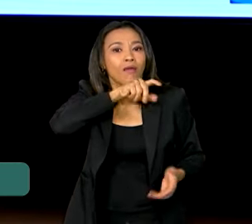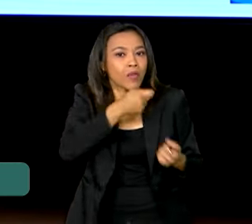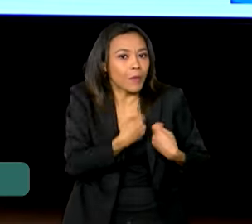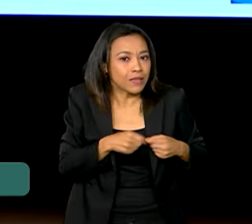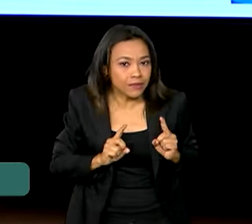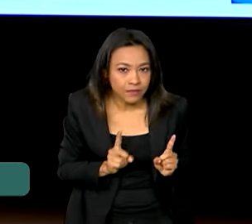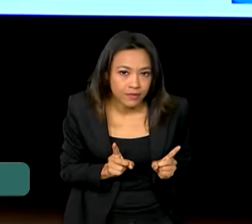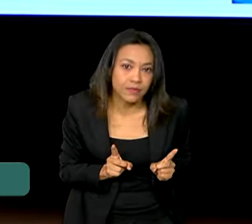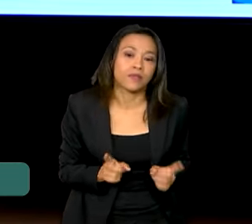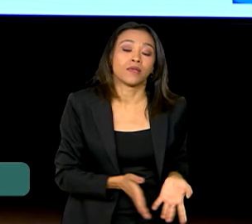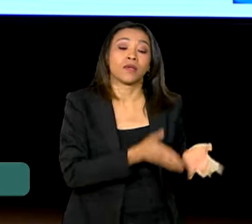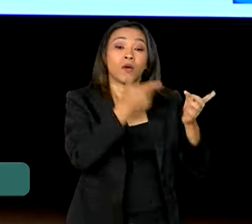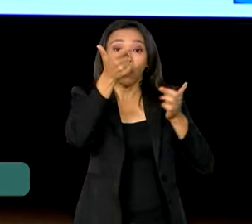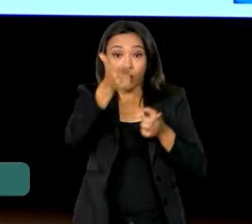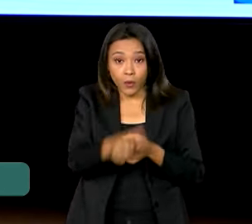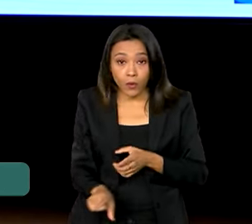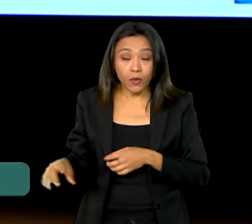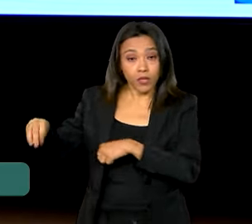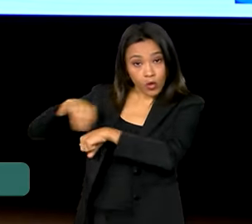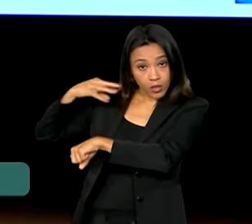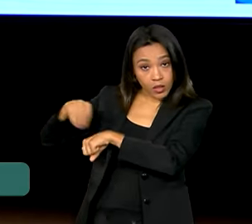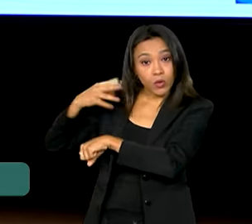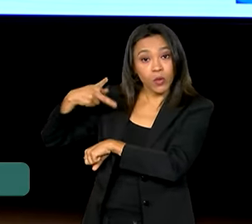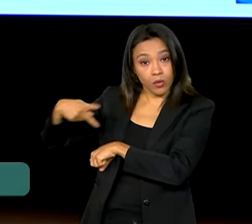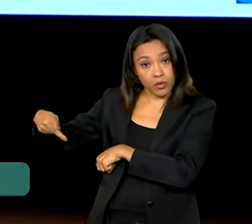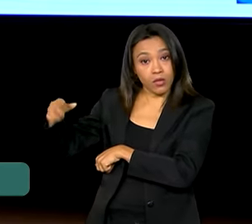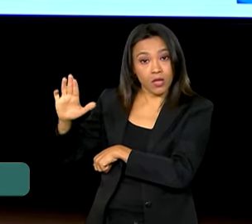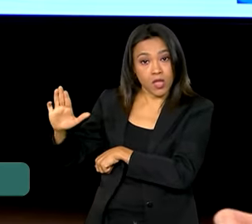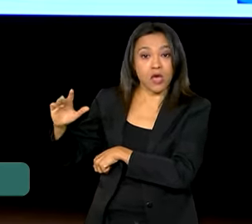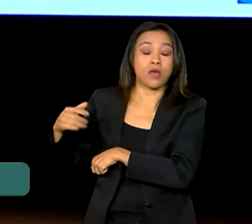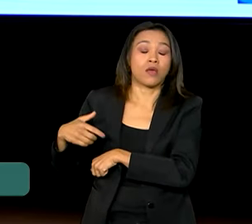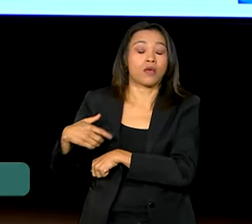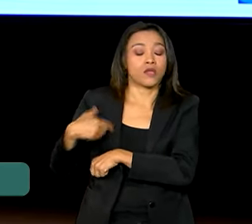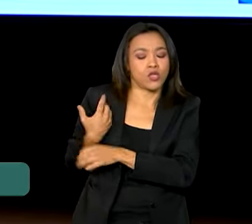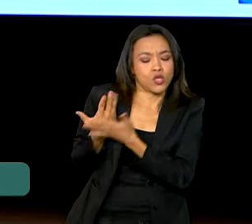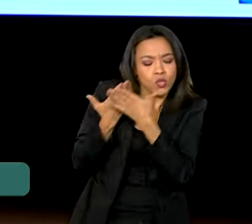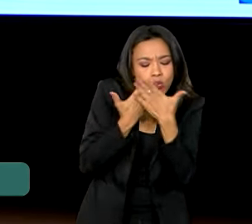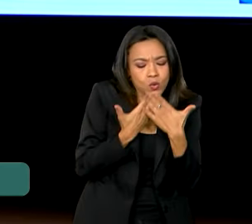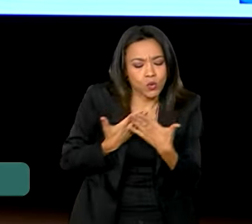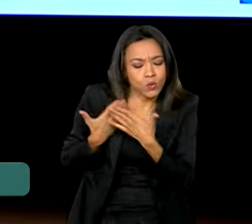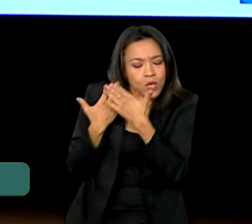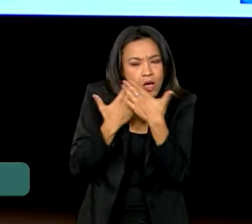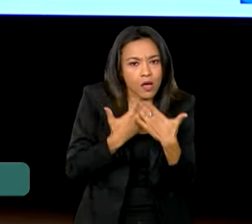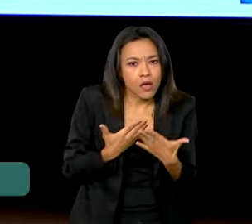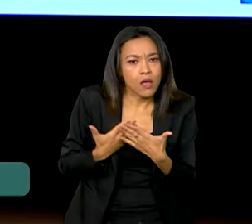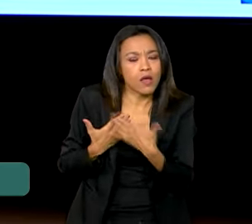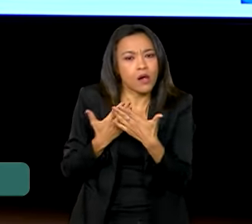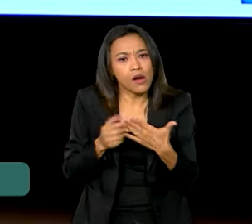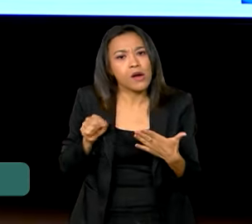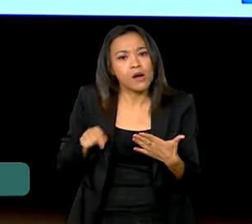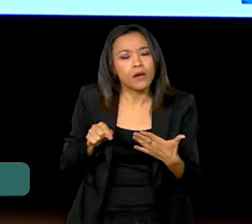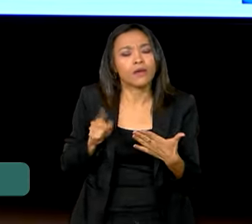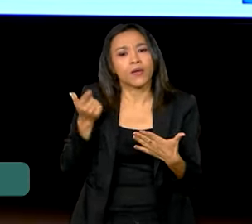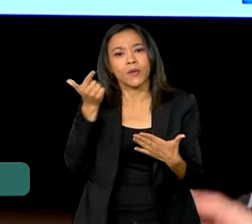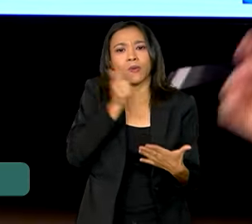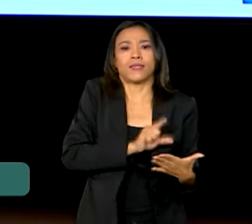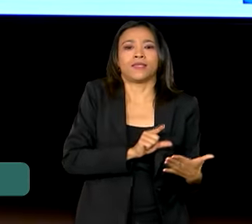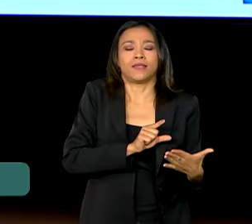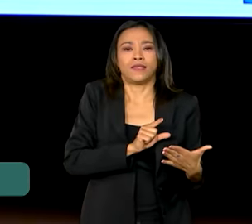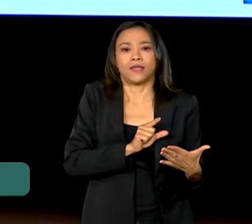encomendou da área da fazenda, Felipe, estudos que permitissem chegar